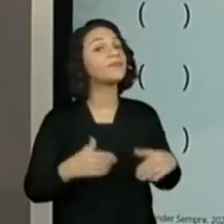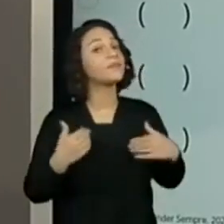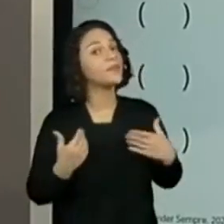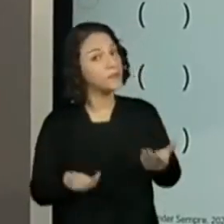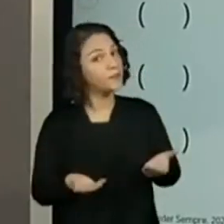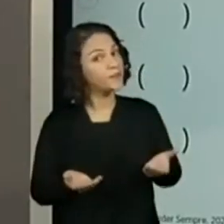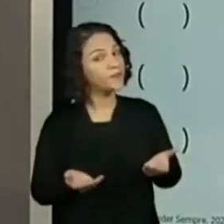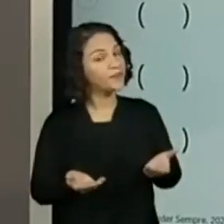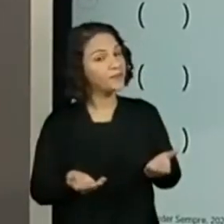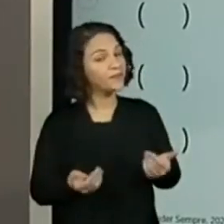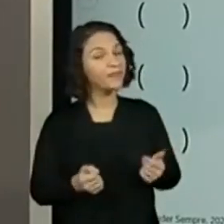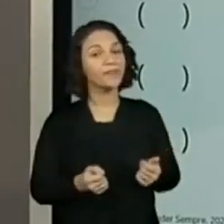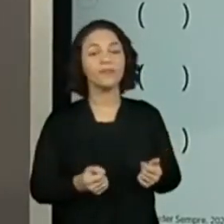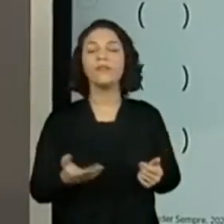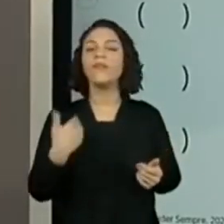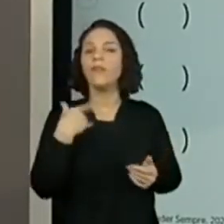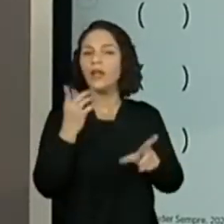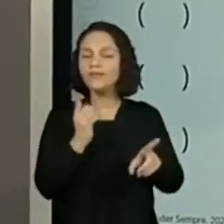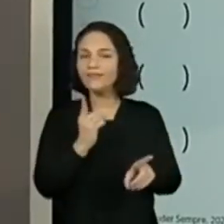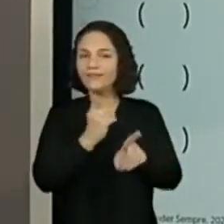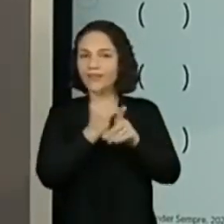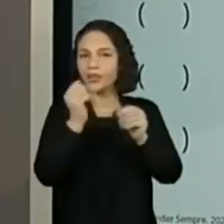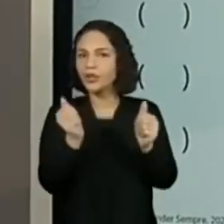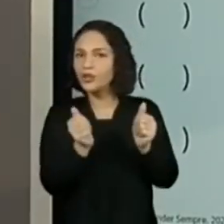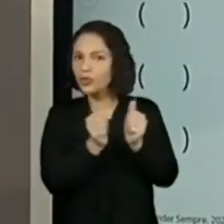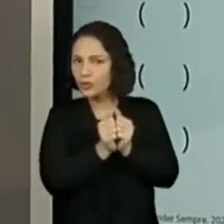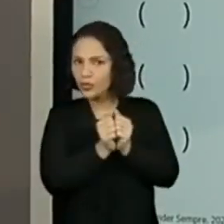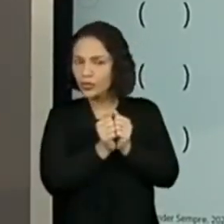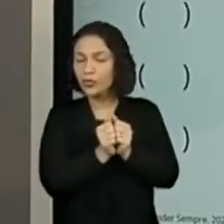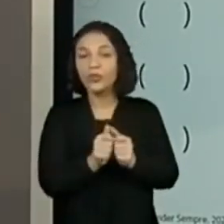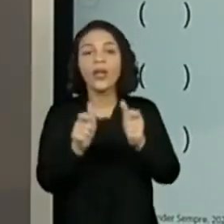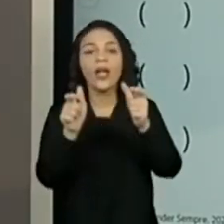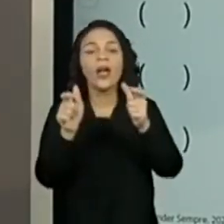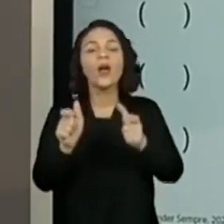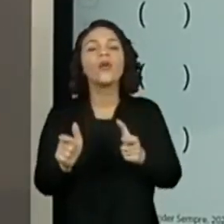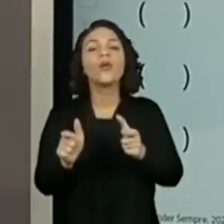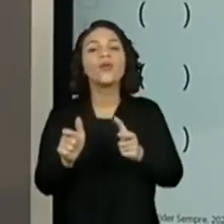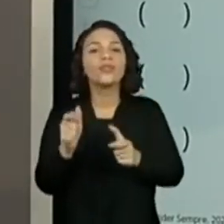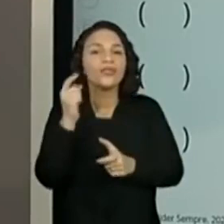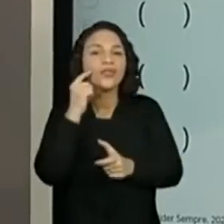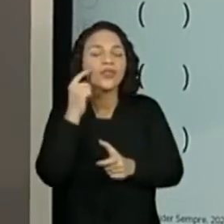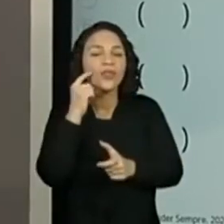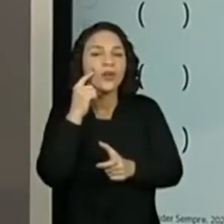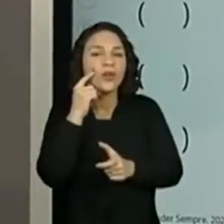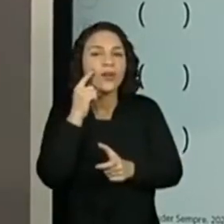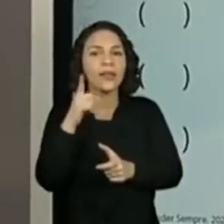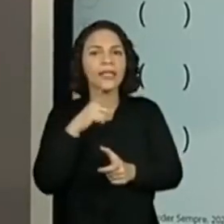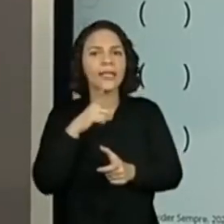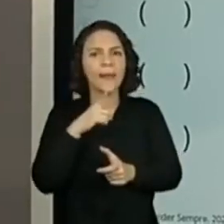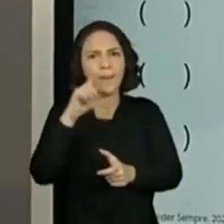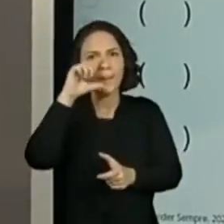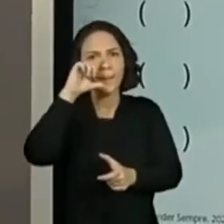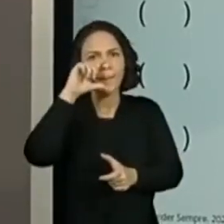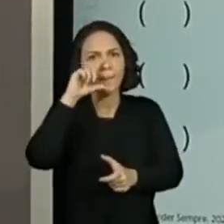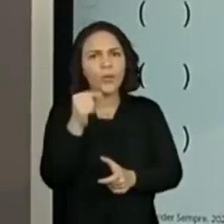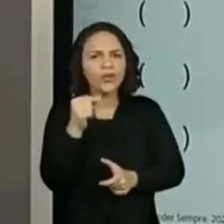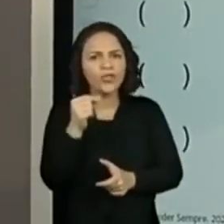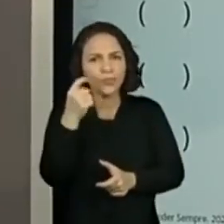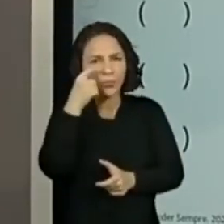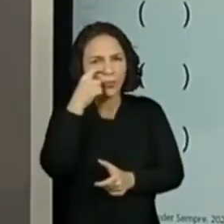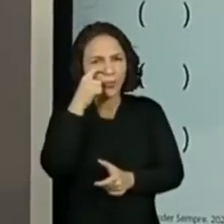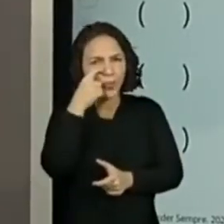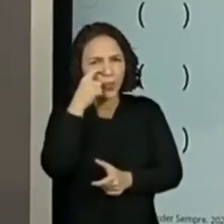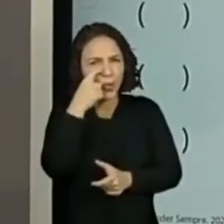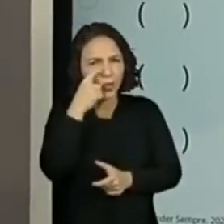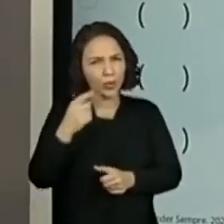que a gente vai descobrir juntos onde está escrito histórias que têm bruxa. Eu preciso